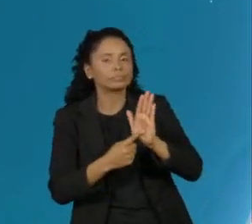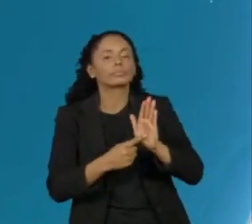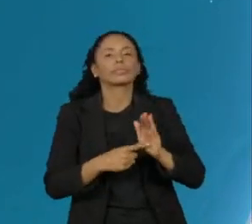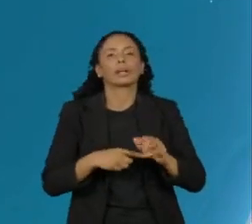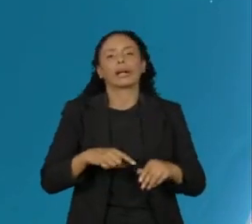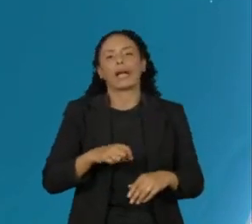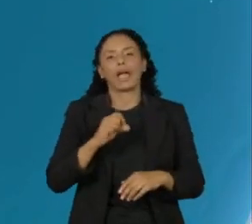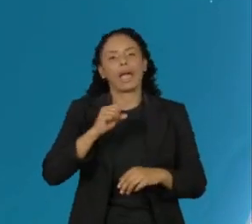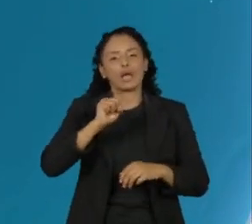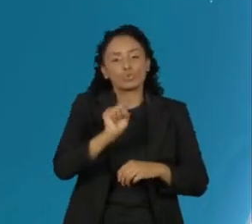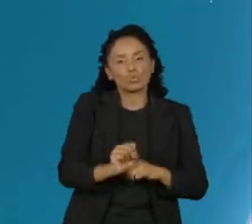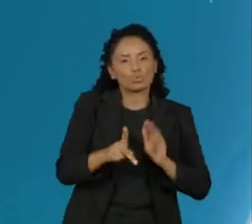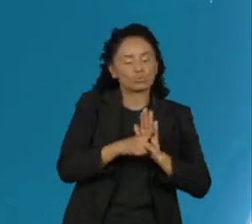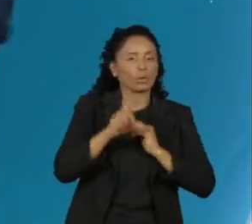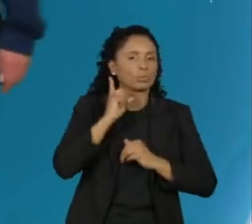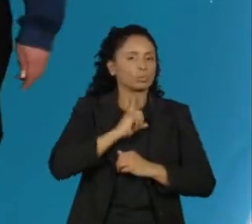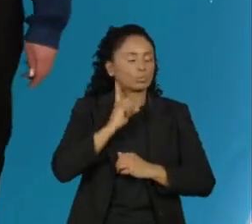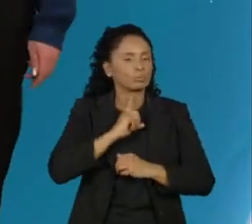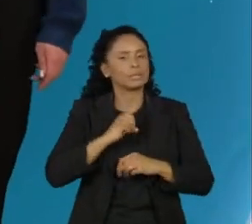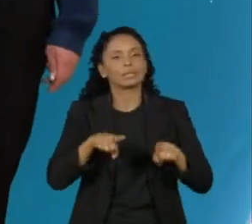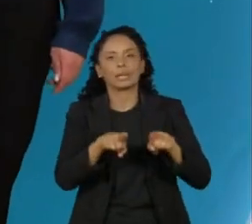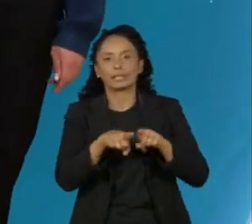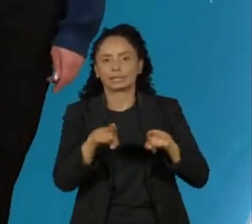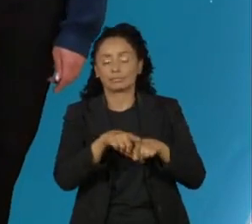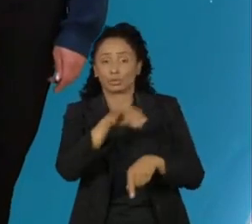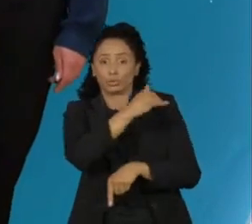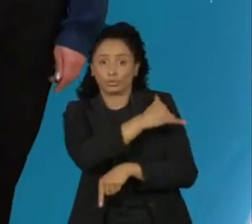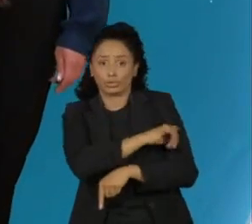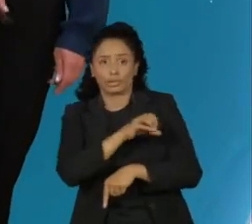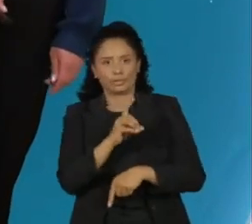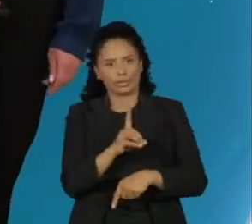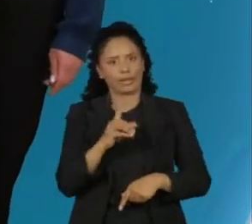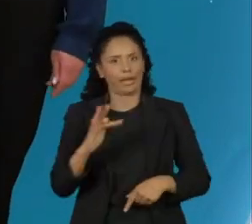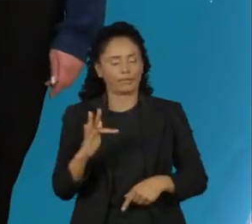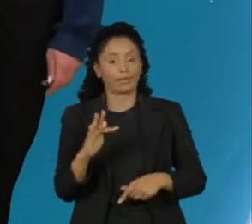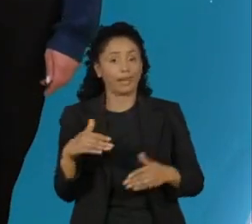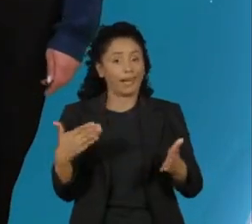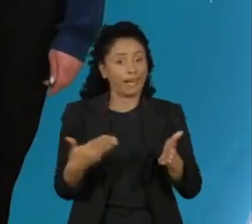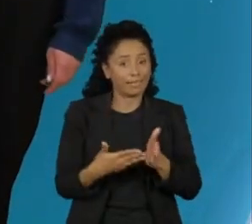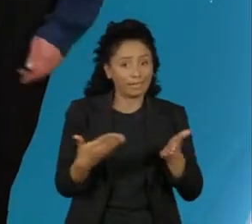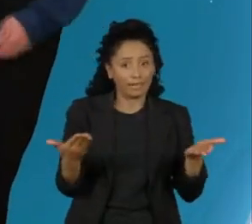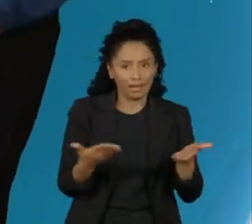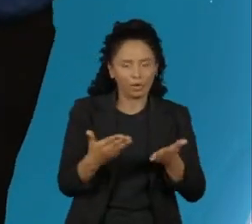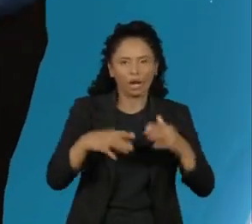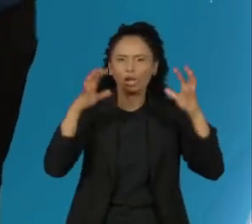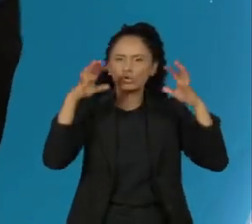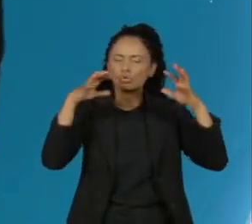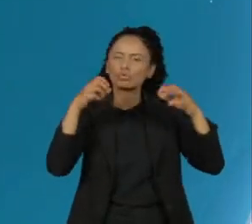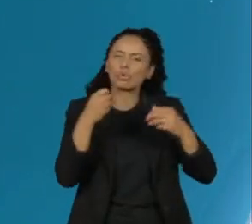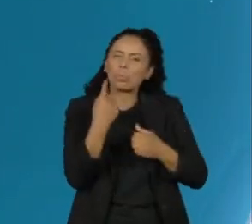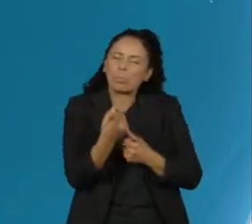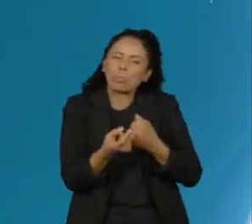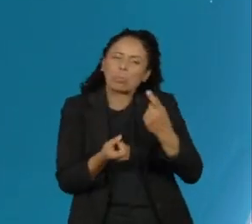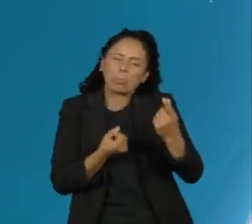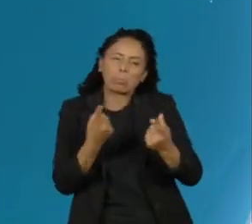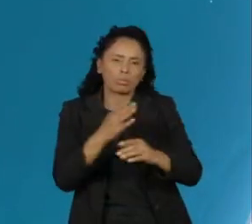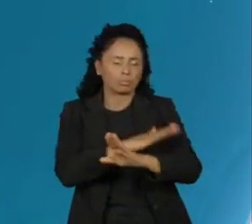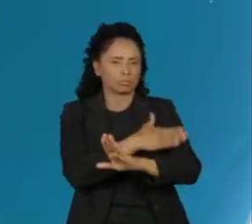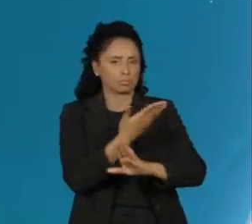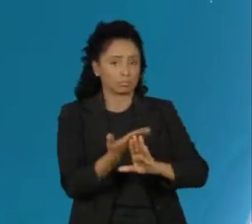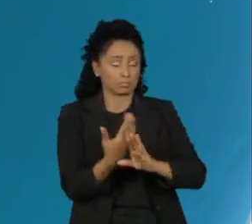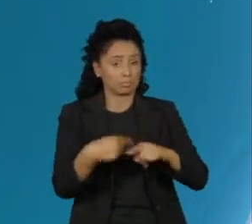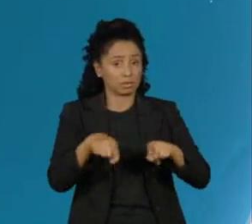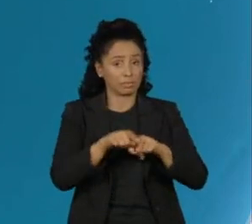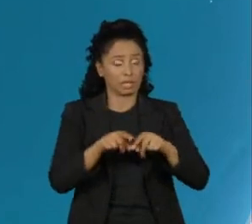de Minas, Estado do Rio de Janeiro e também na região do Distrito Federal. Mas ainda é pouca chuva no decorrer do dia. A maior parte do